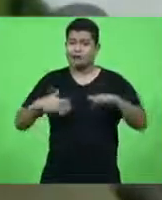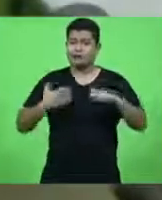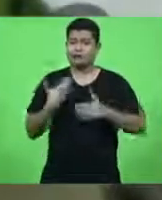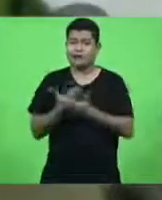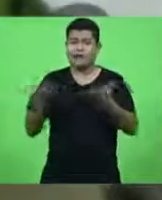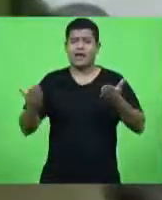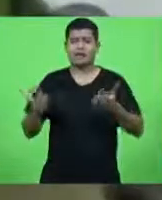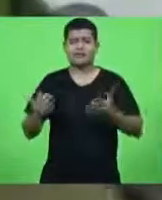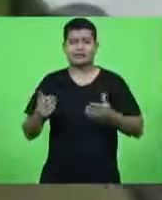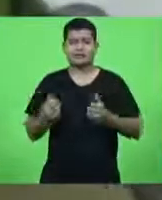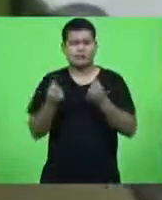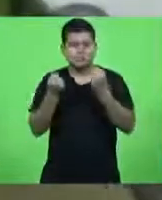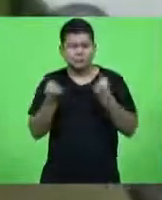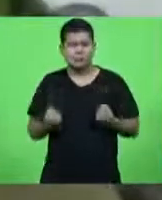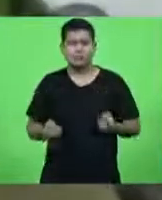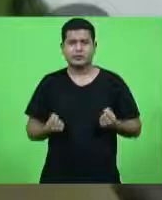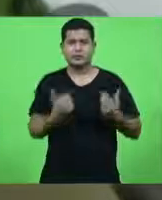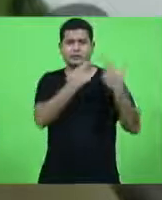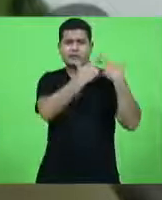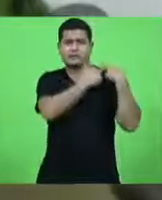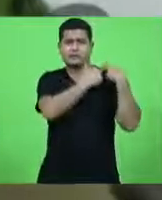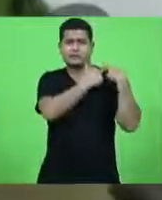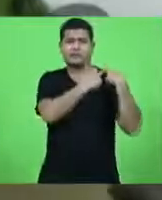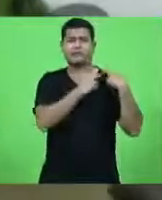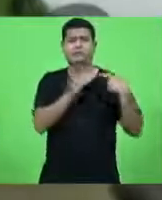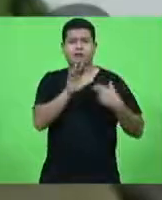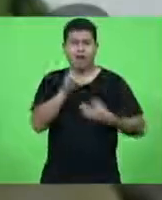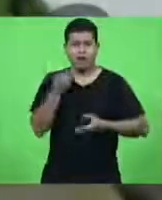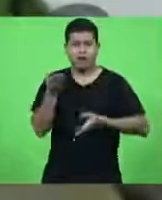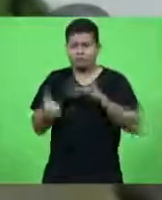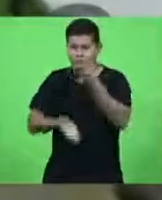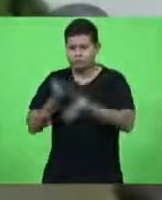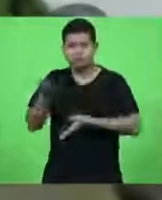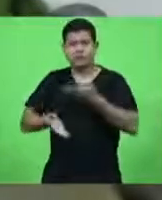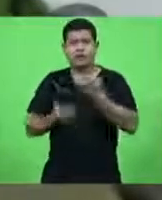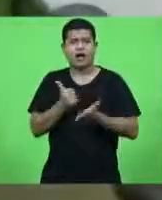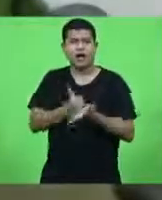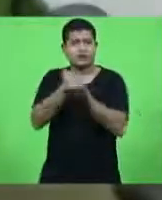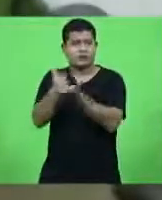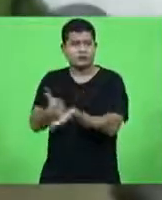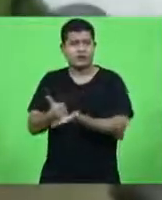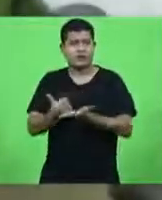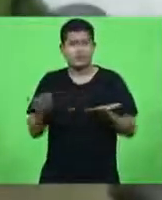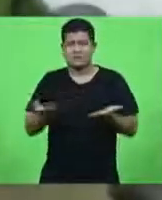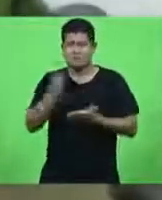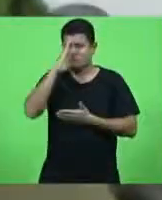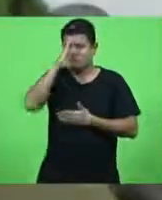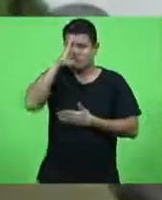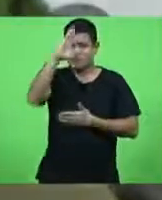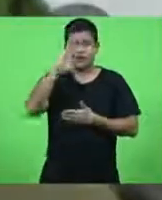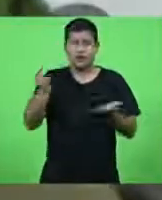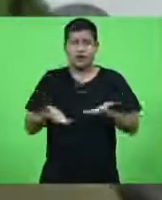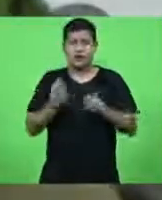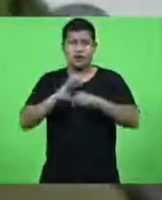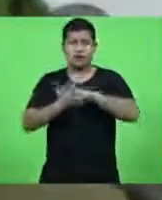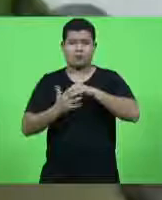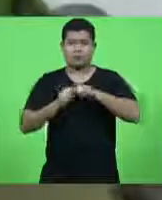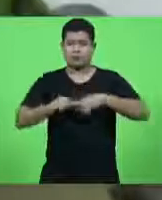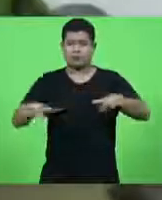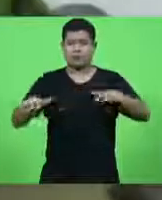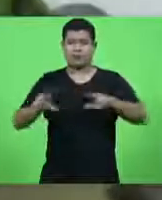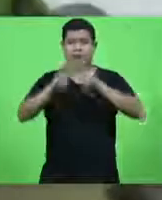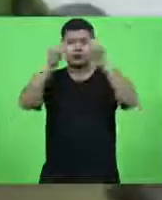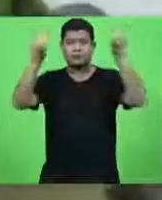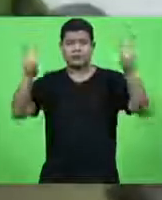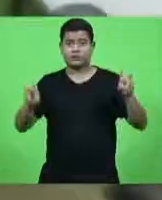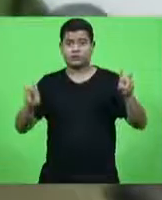as mulheres oferecem contribuição fundamental neste momento de pandemia. O tema definido